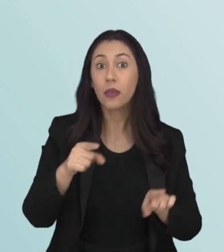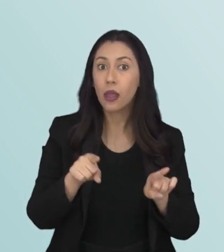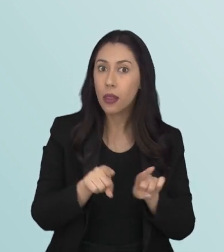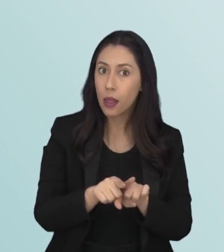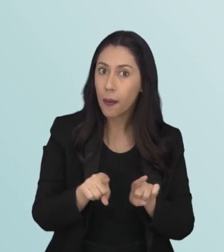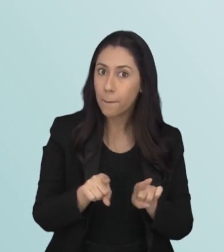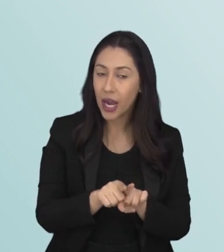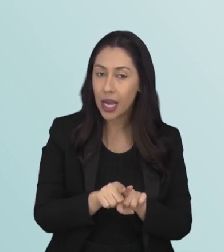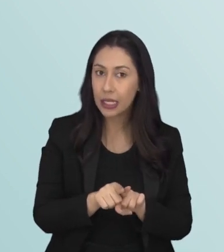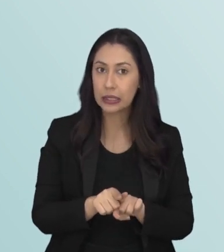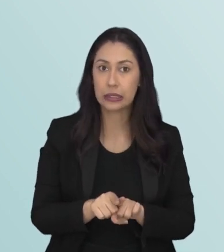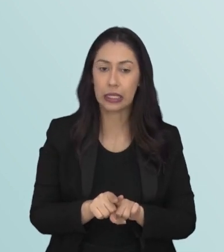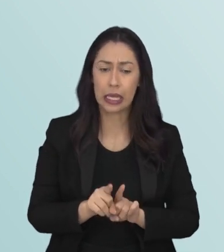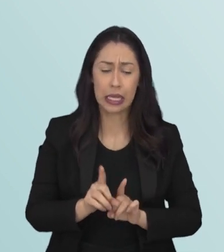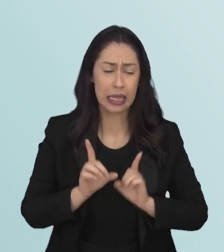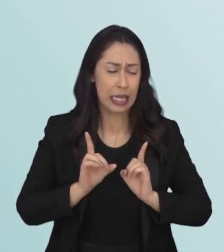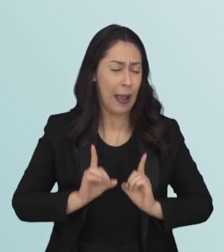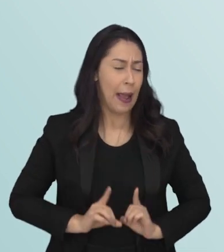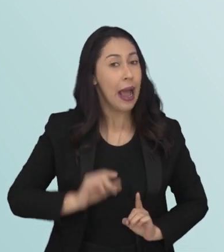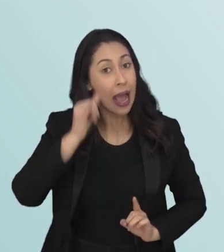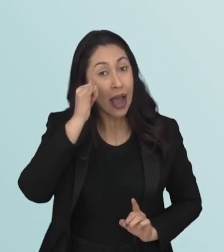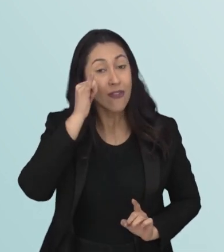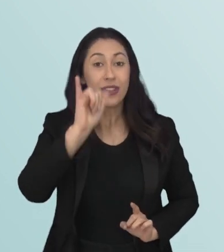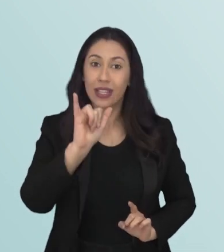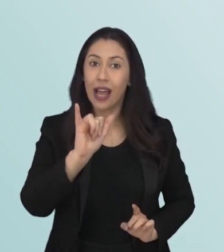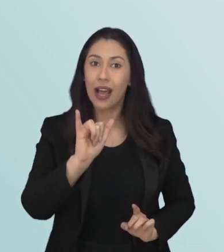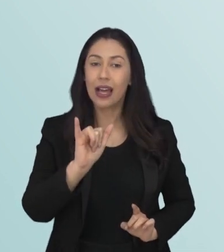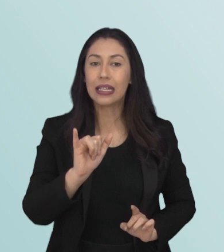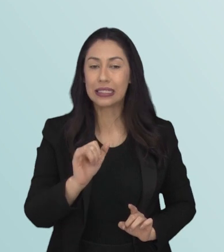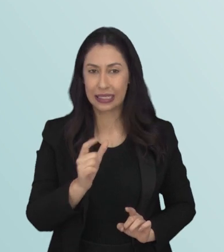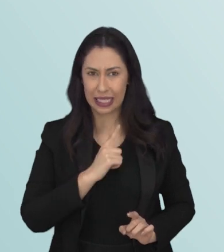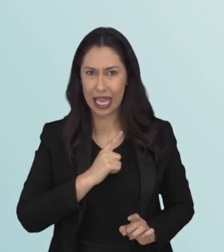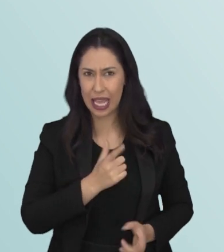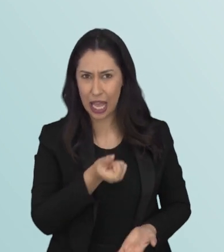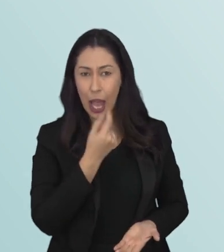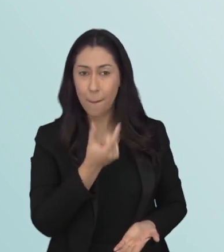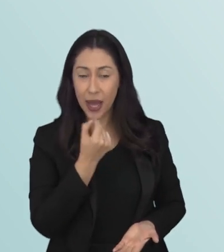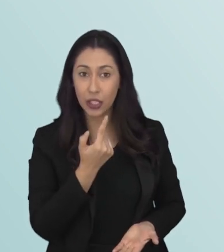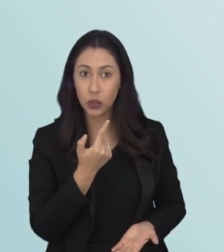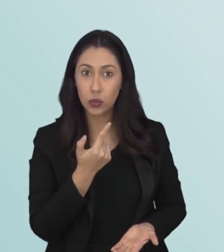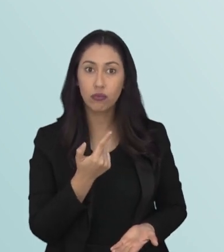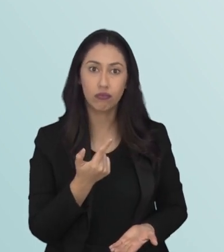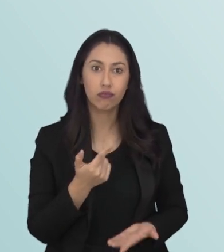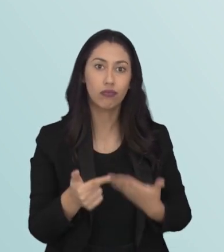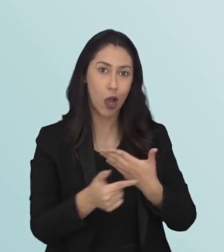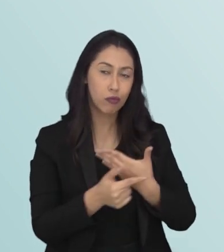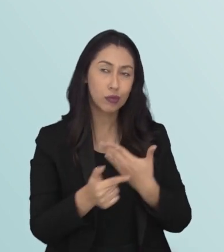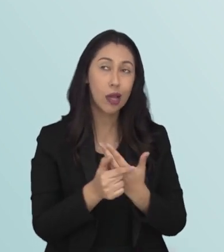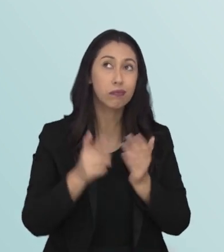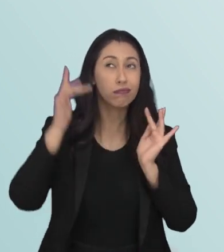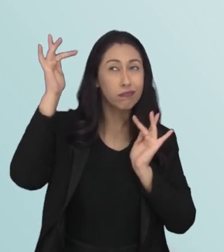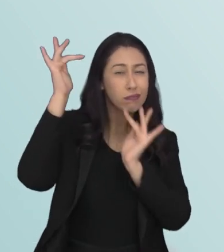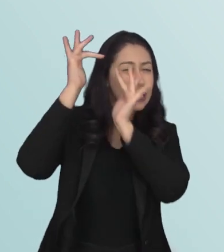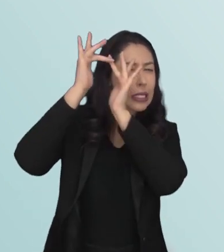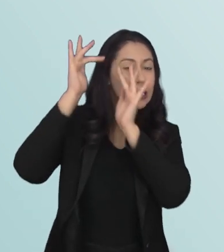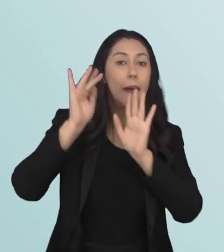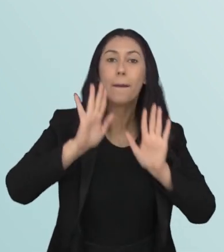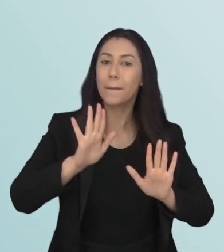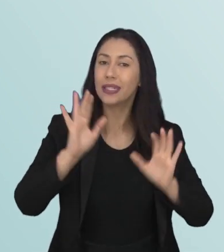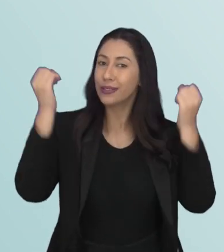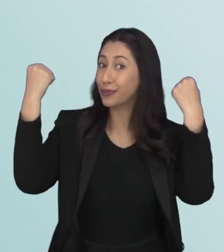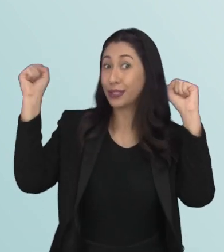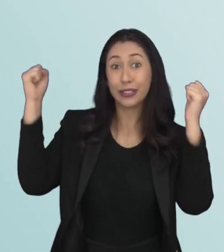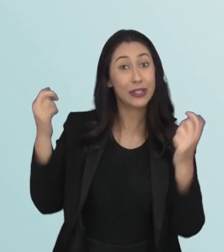Inclusive, os antidepressivos, eles têm essa função, são inibidores da recaptação desses neurotransmissores. E o exercício tem benefícios